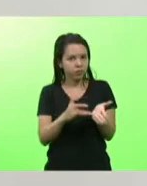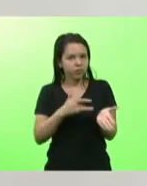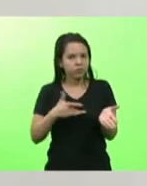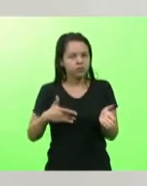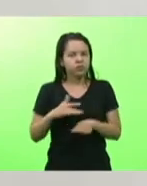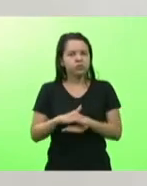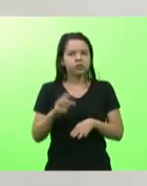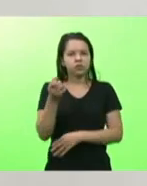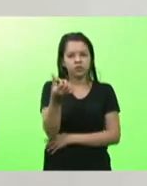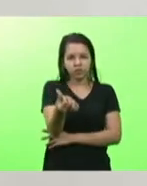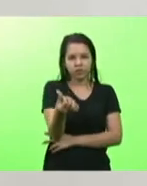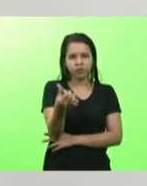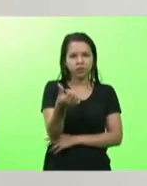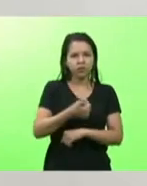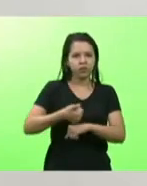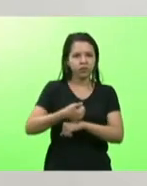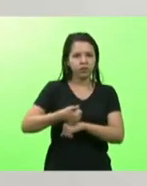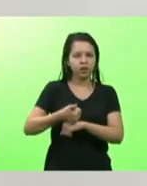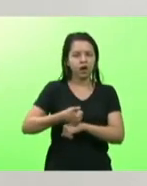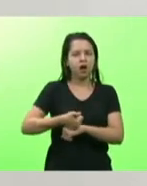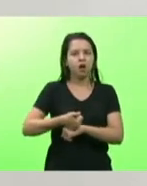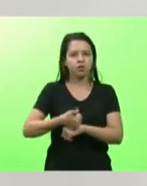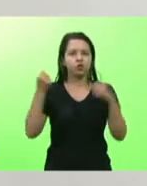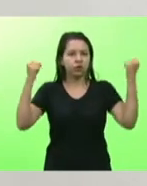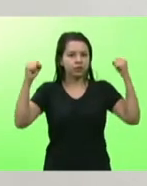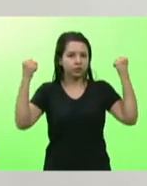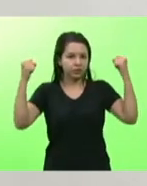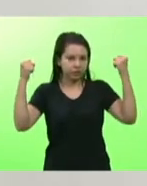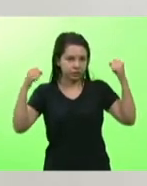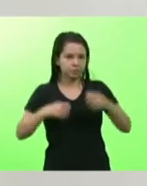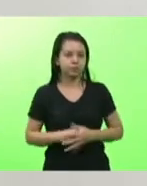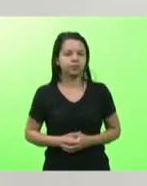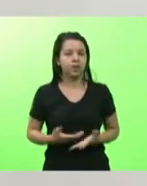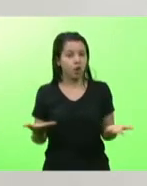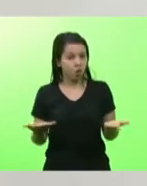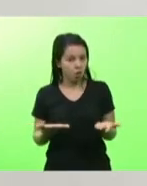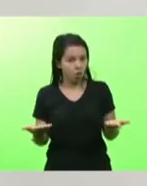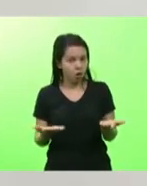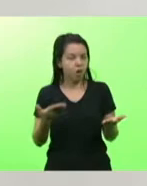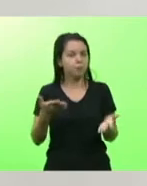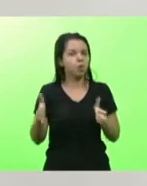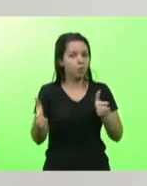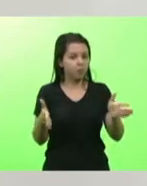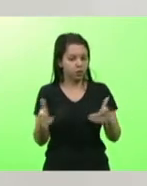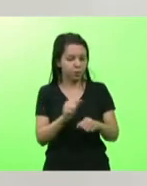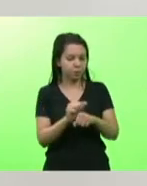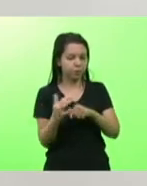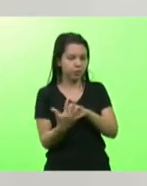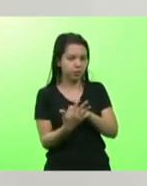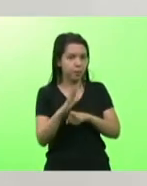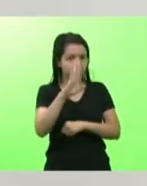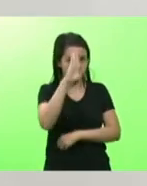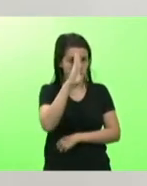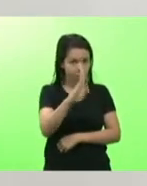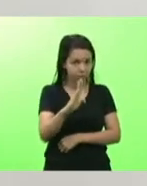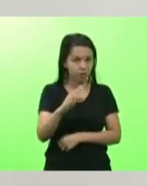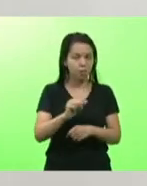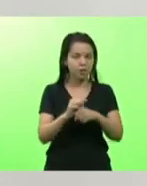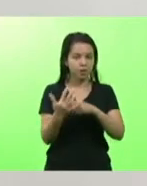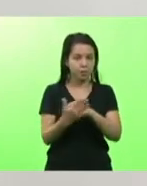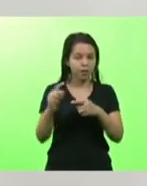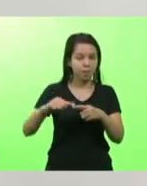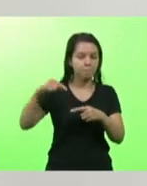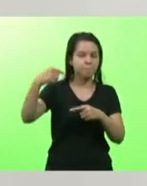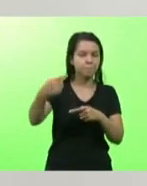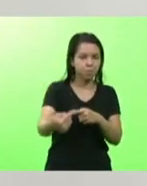seis profissionais de educação física eu acho que agora nesse momento presente de pandemia mas principalmente no pós-pandemia as pessoas